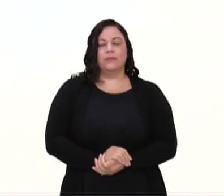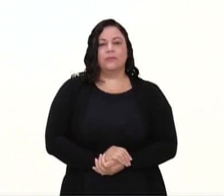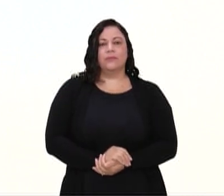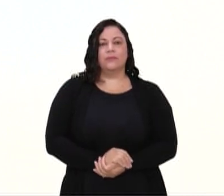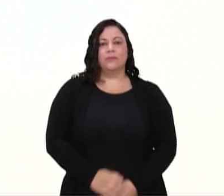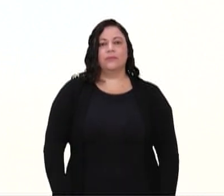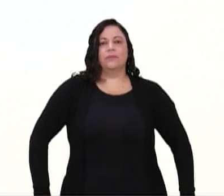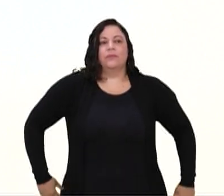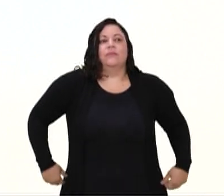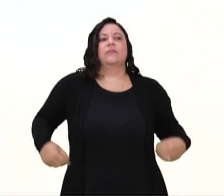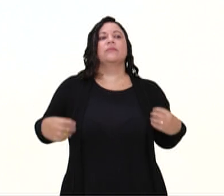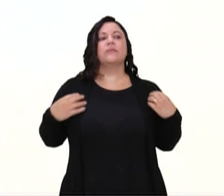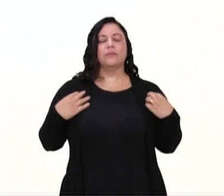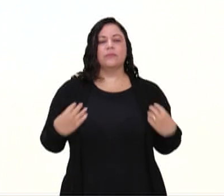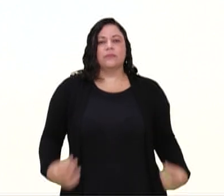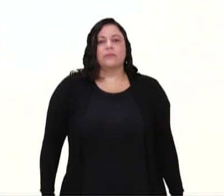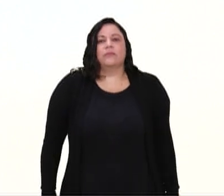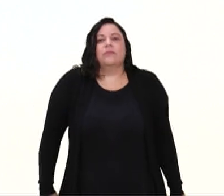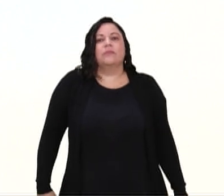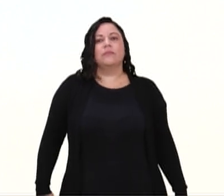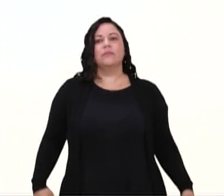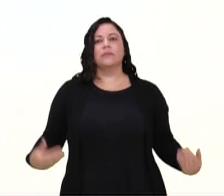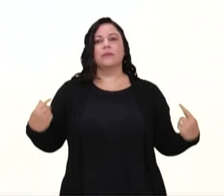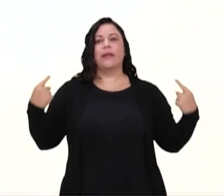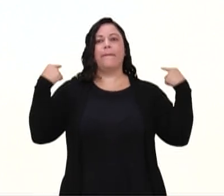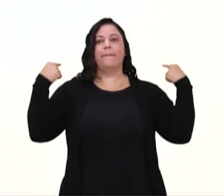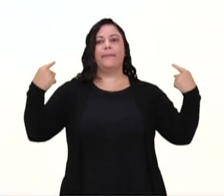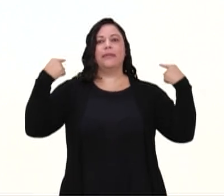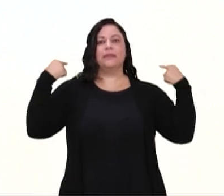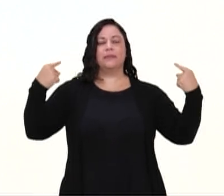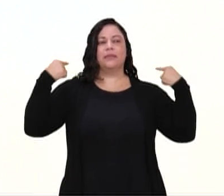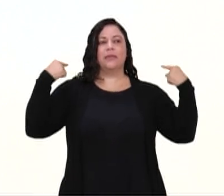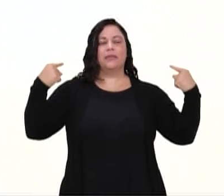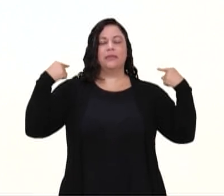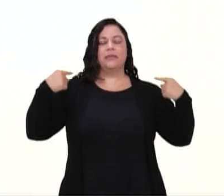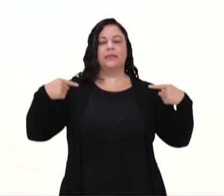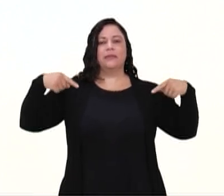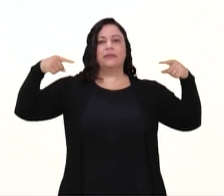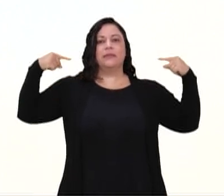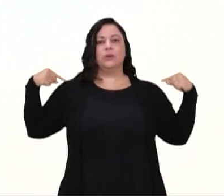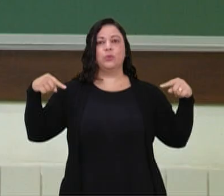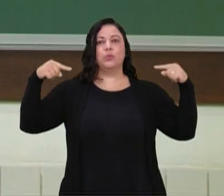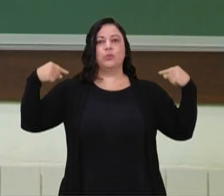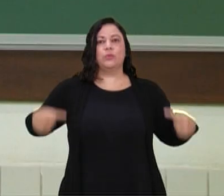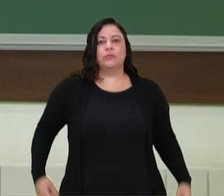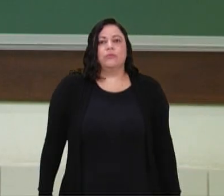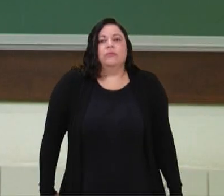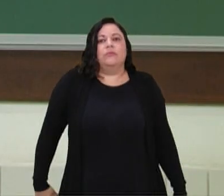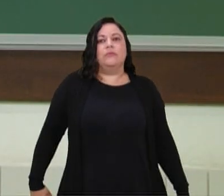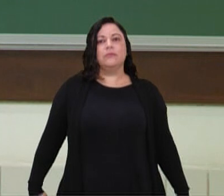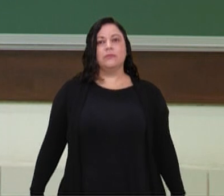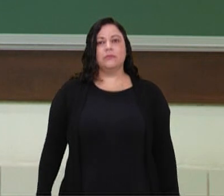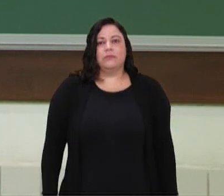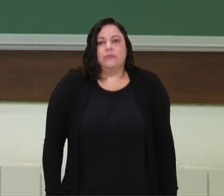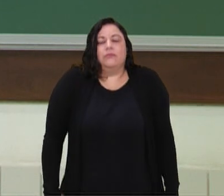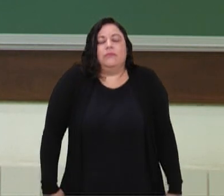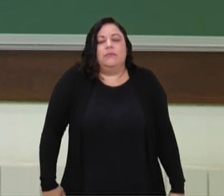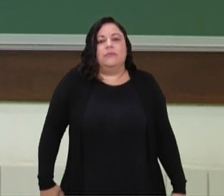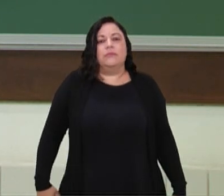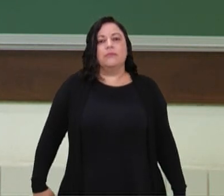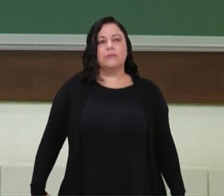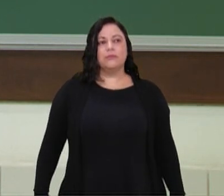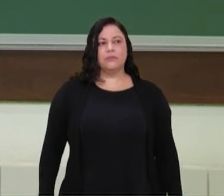Então, solta seu ombro para trás, gira seu ombro atrás, sentindo o movimento,